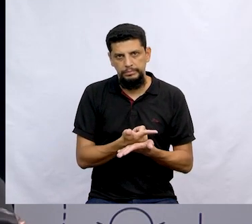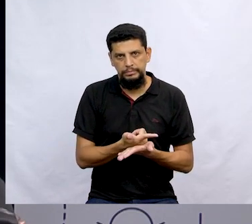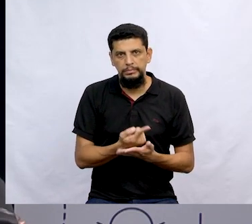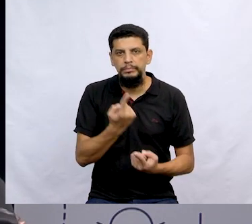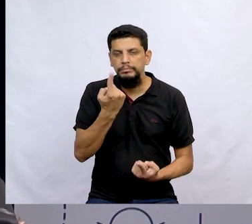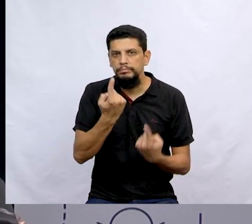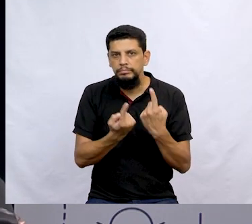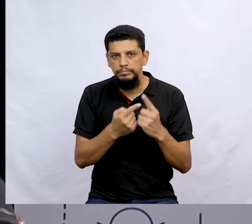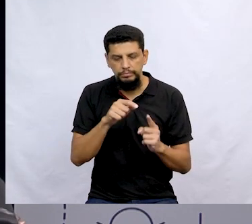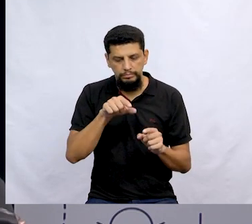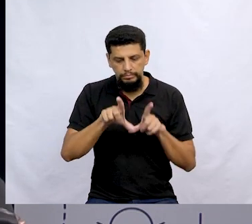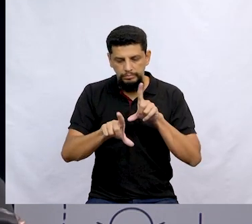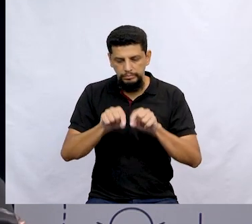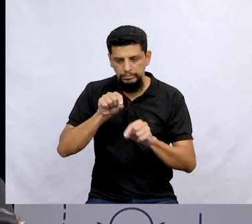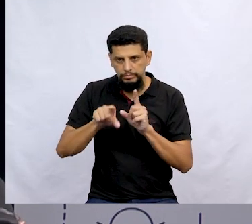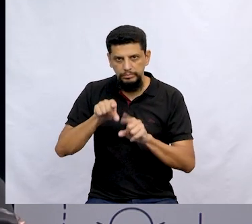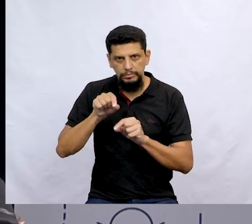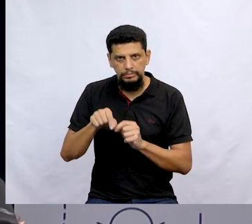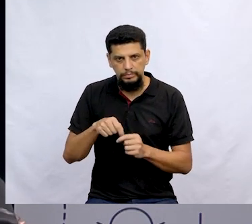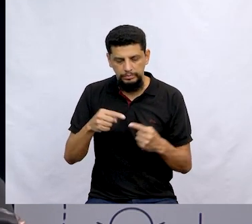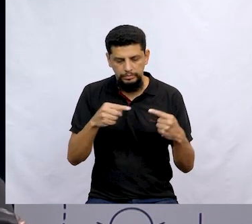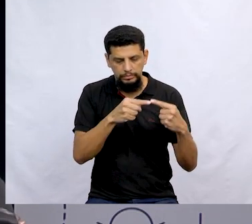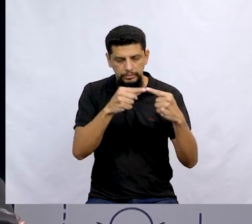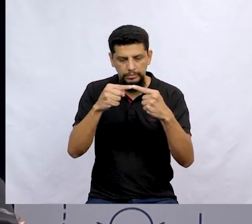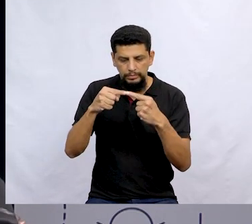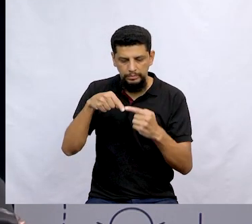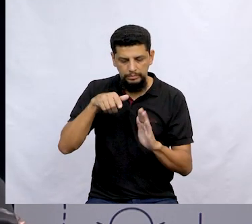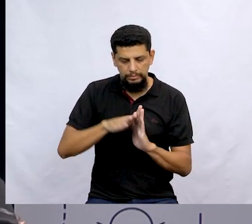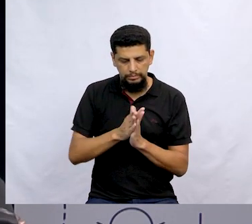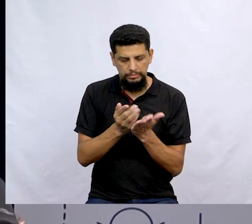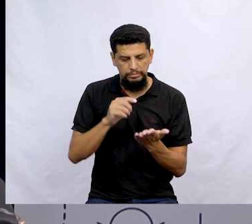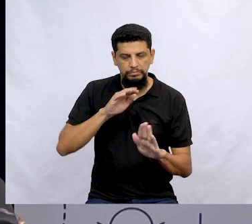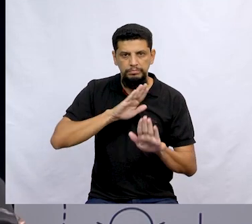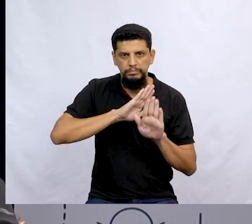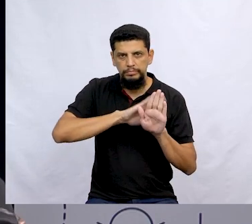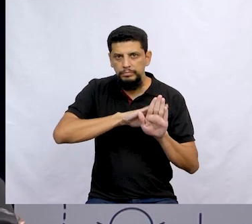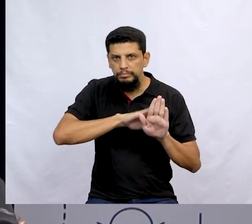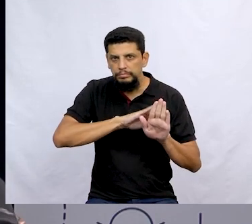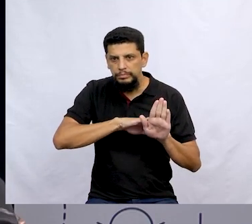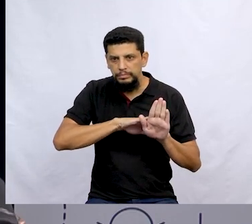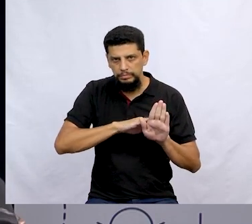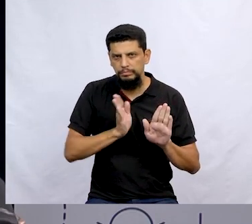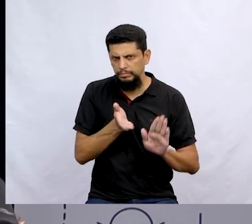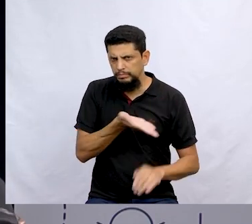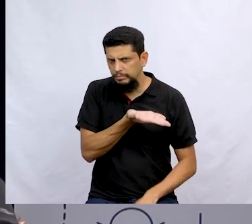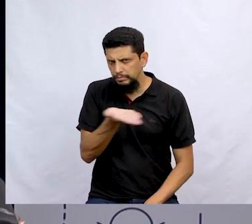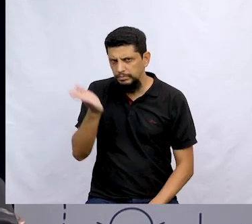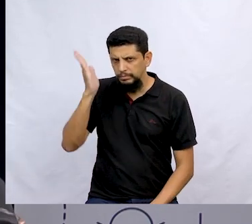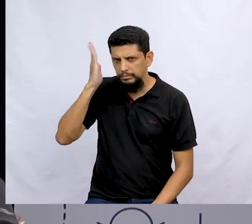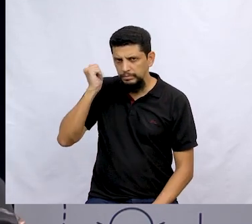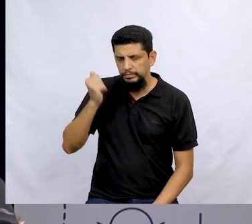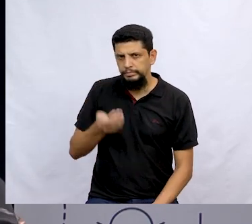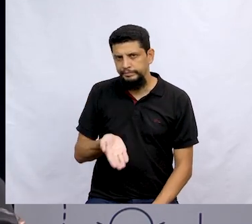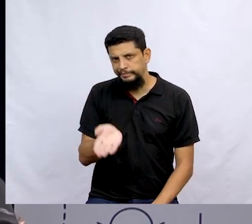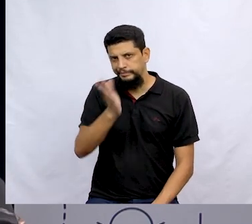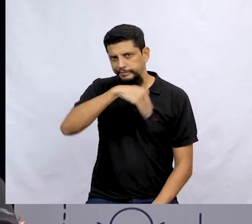Qual dessas opções mais combina, será que, com esta capa? Hum, já sabem? Então, vamos lá. Quero ver se vocês